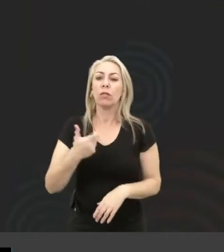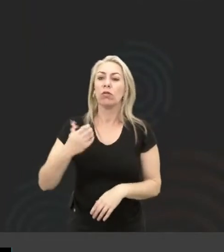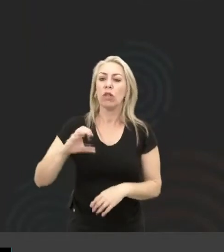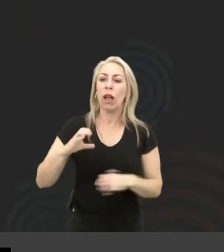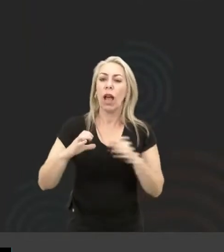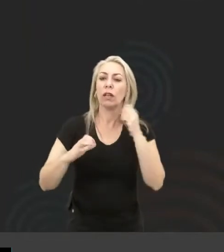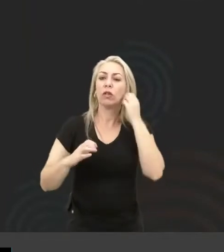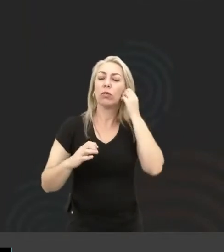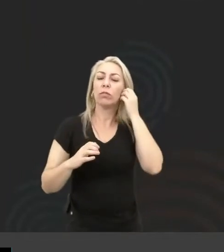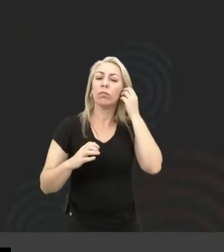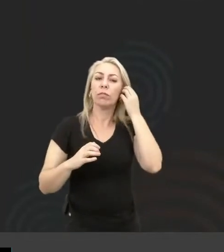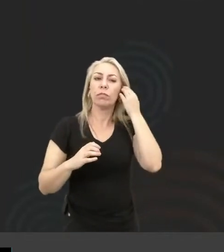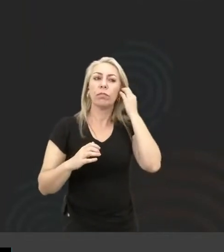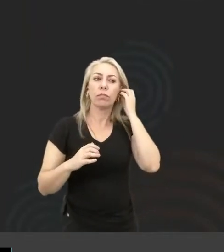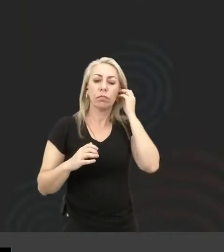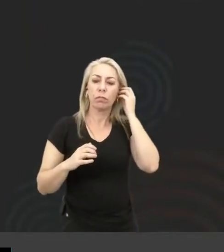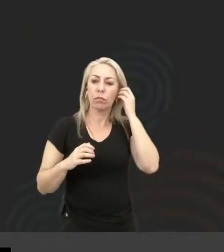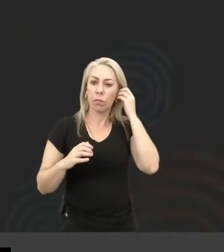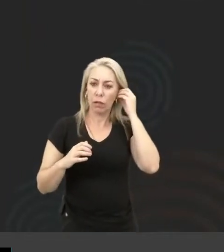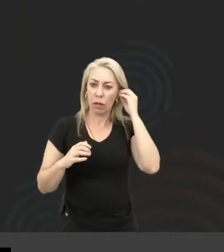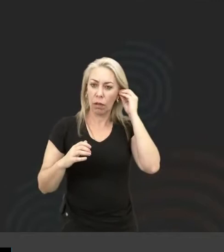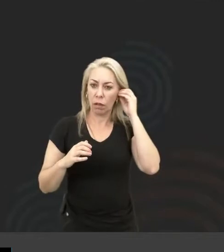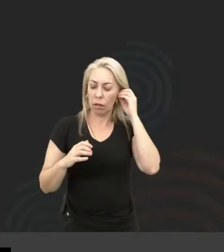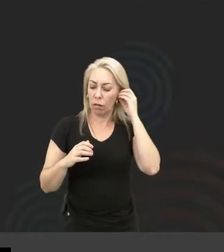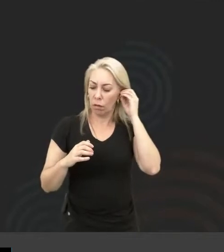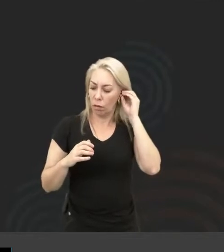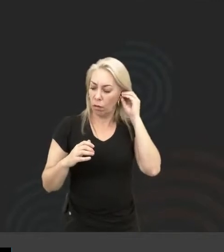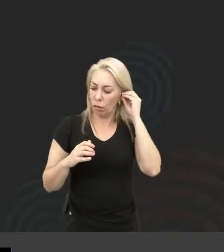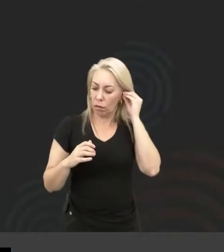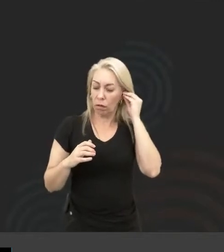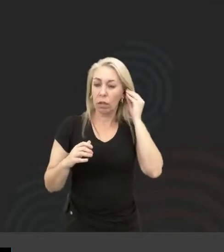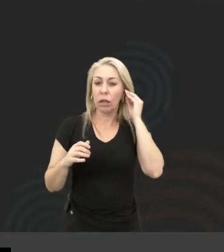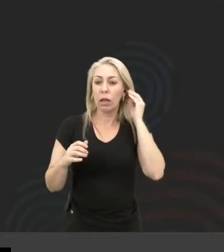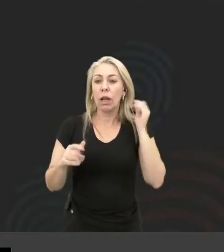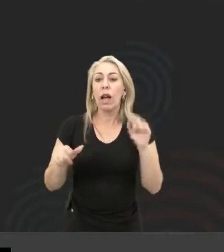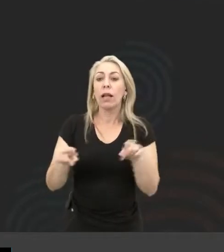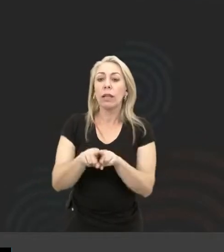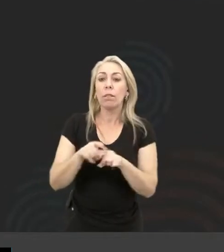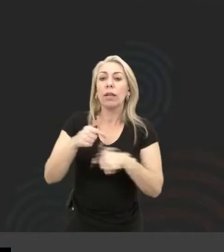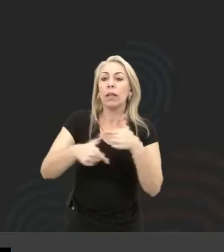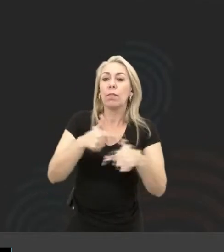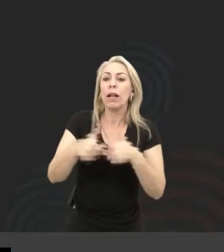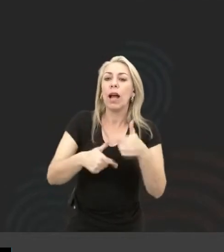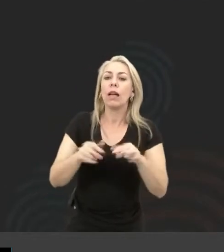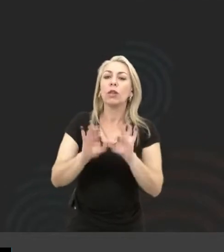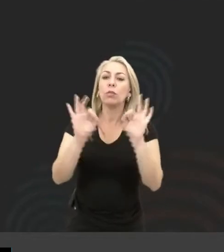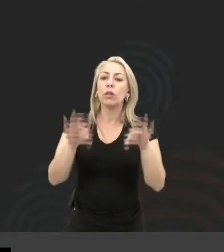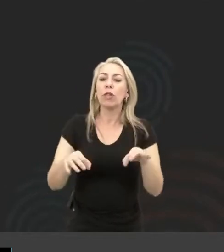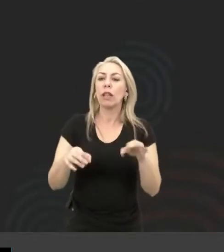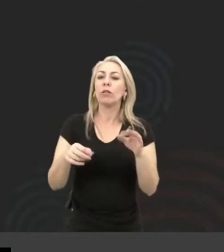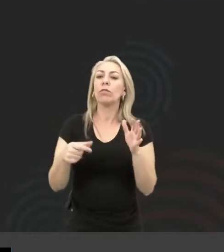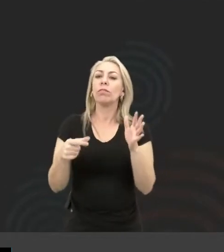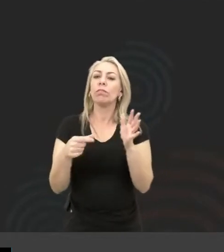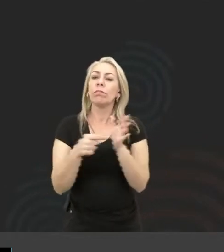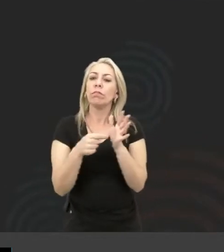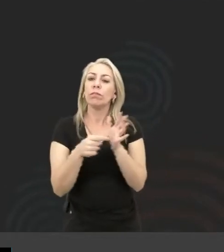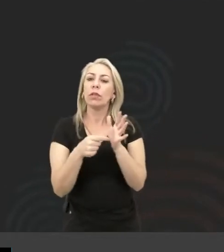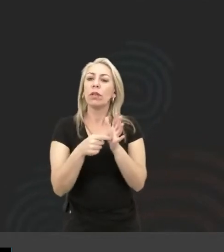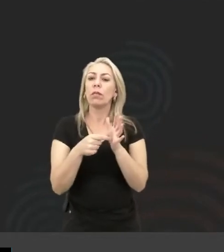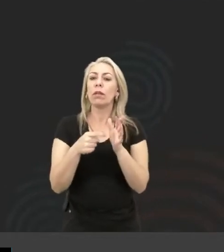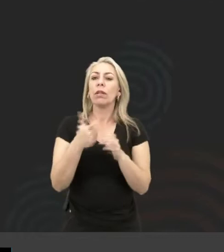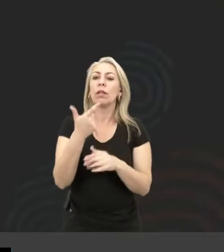Trabalhar num projeto de programa de pontos, que era sem acessibilidade nenhuma. Peguei ele completamente